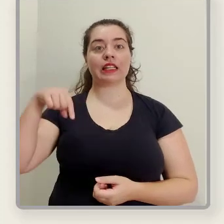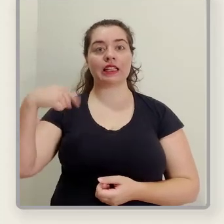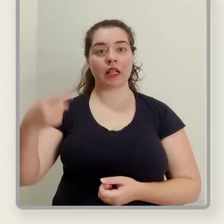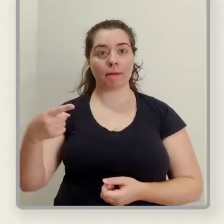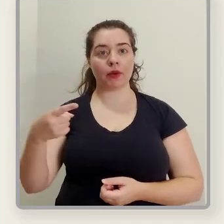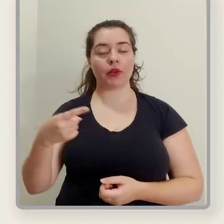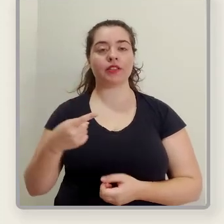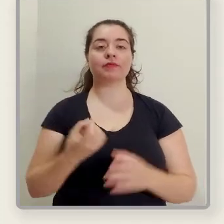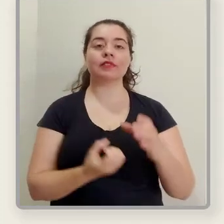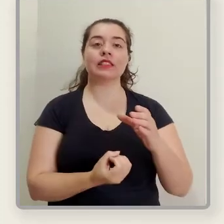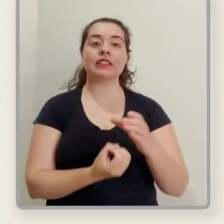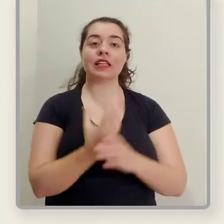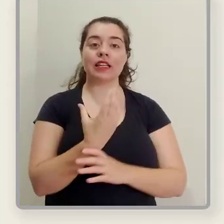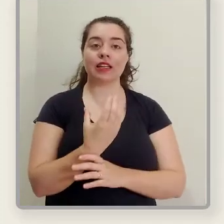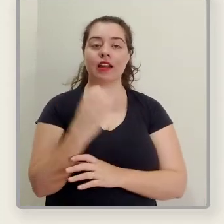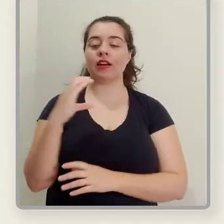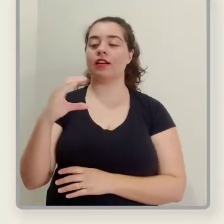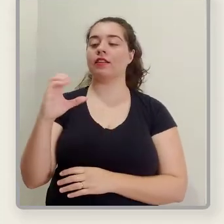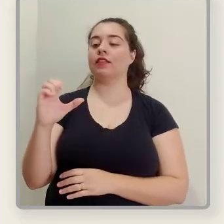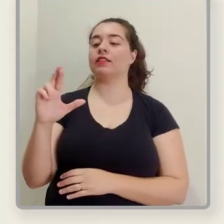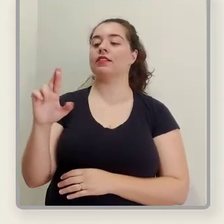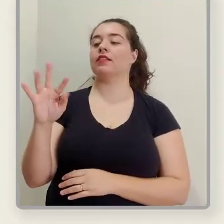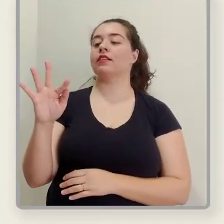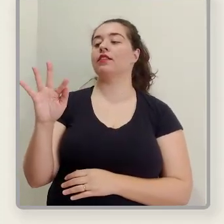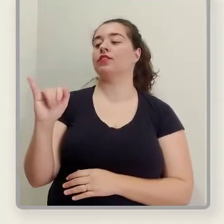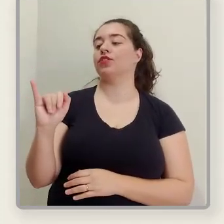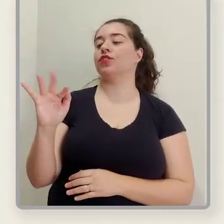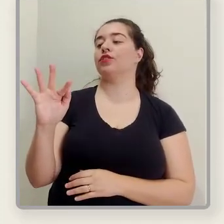Posteriormente, emitir certificado pessoal,